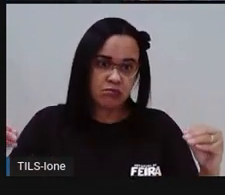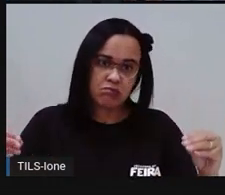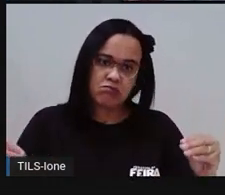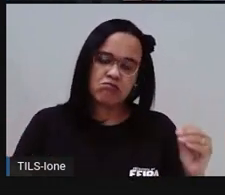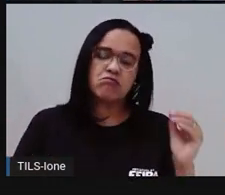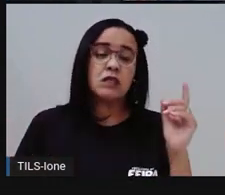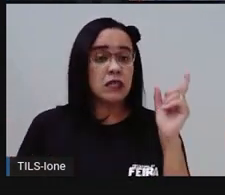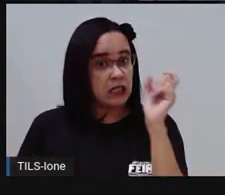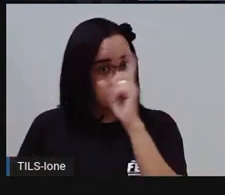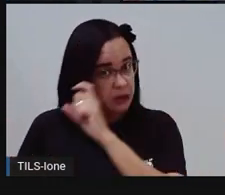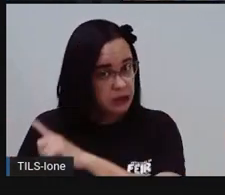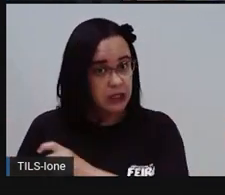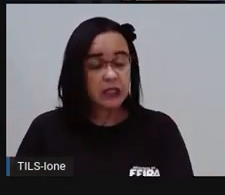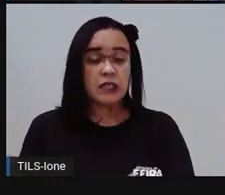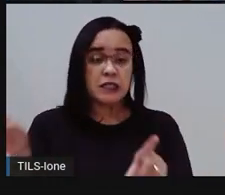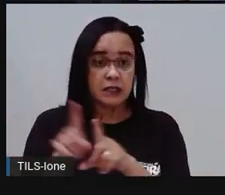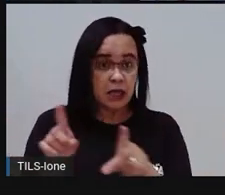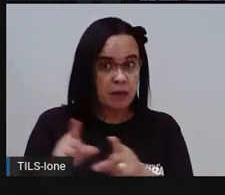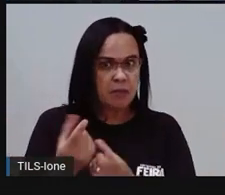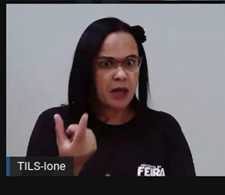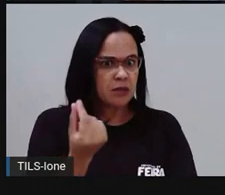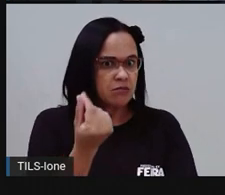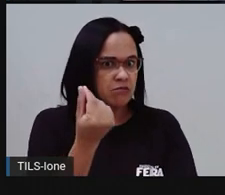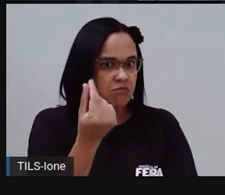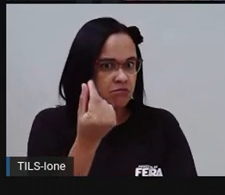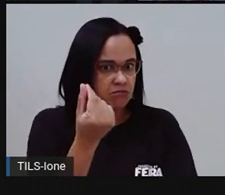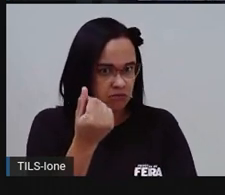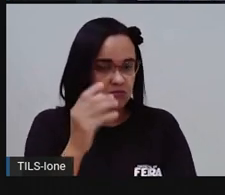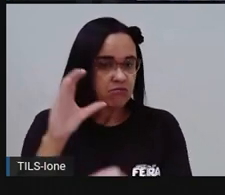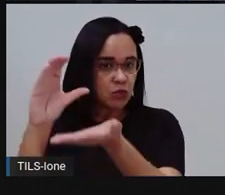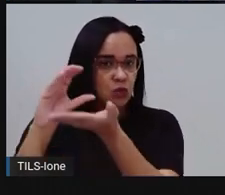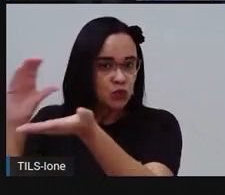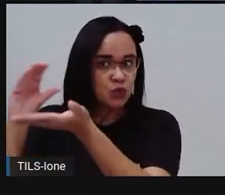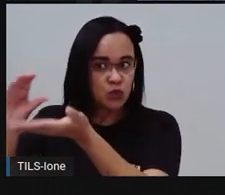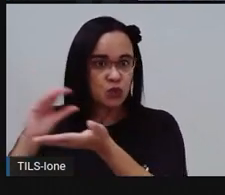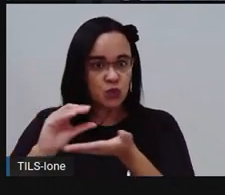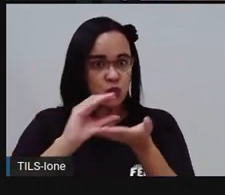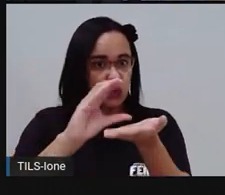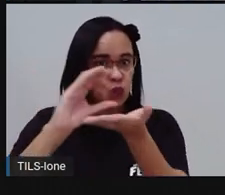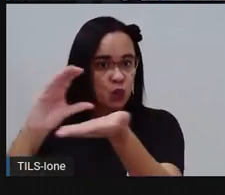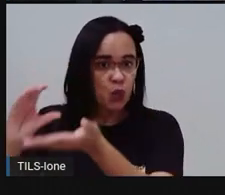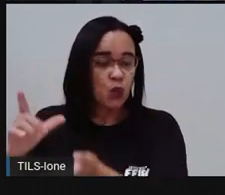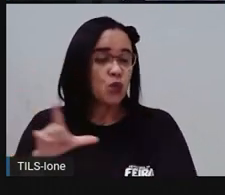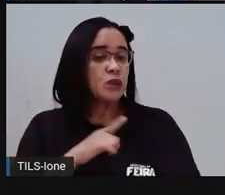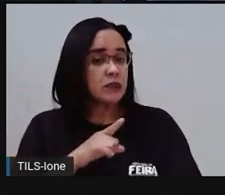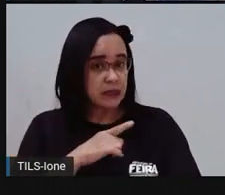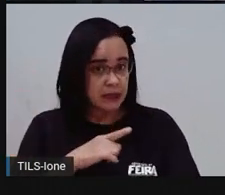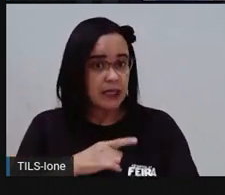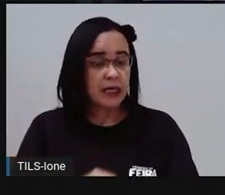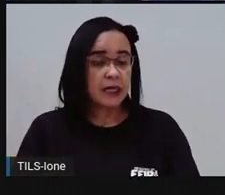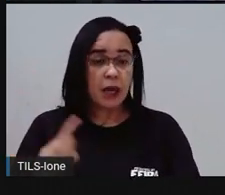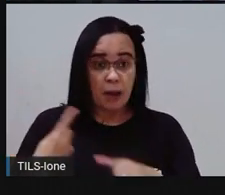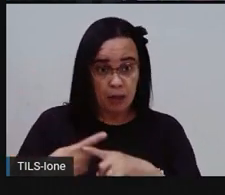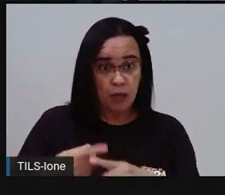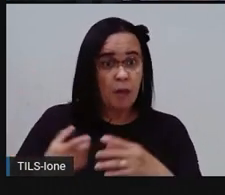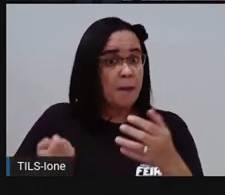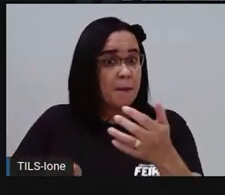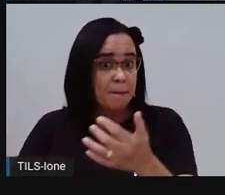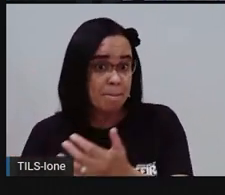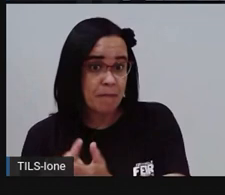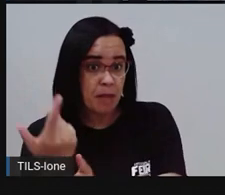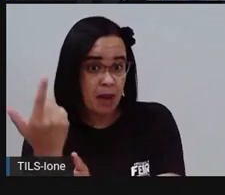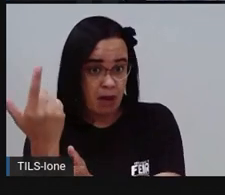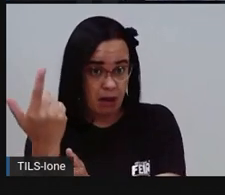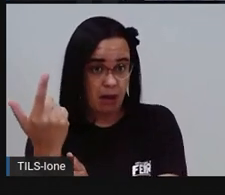custo, né? Da água. Existe um custo para a gente ter acesso a essa água, né? Então, a gente paga para uma empresa que